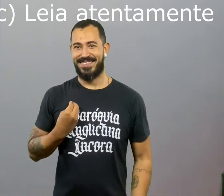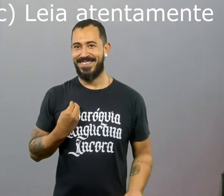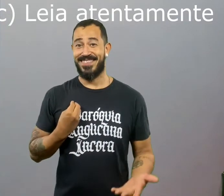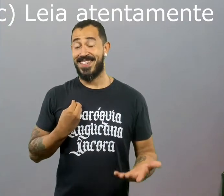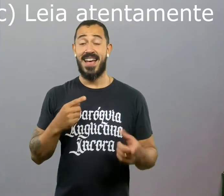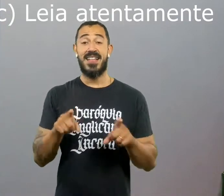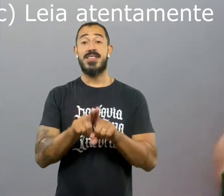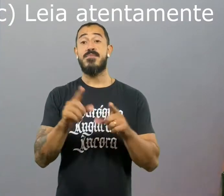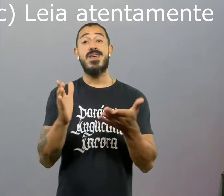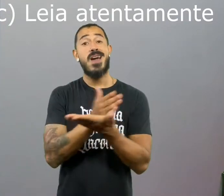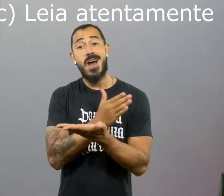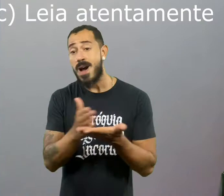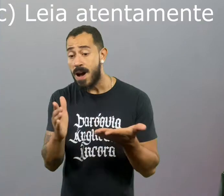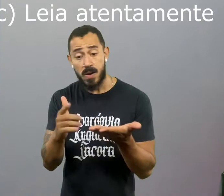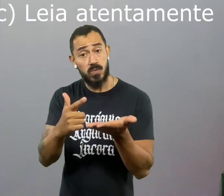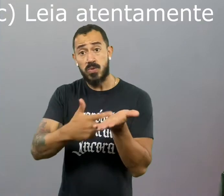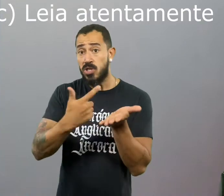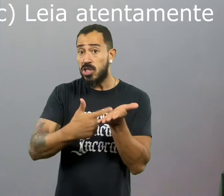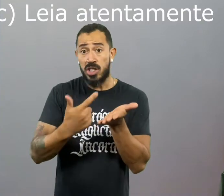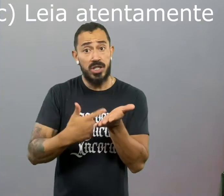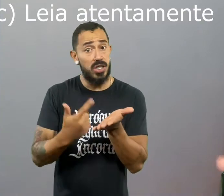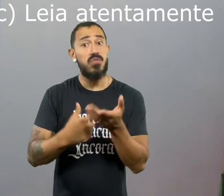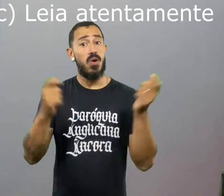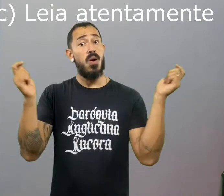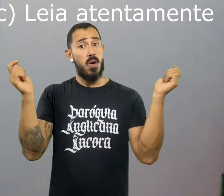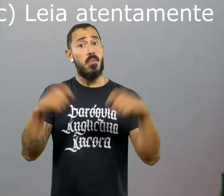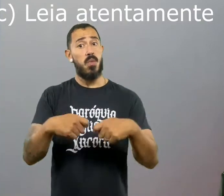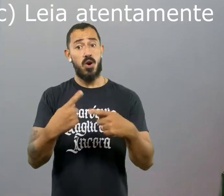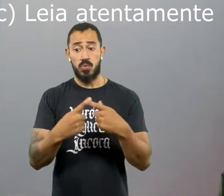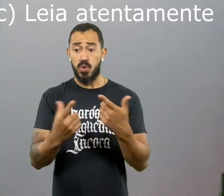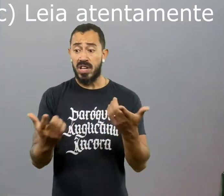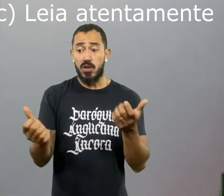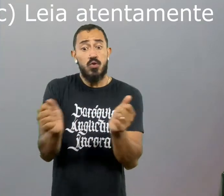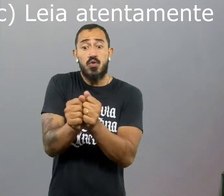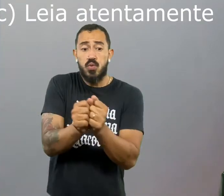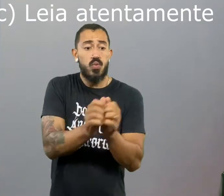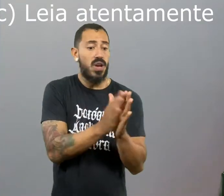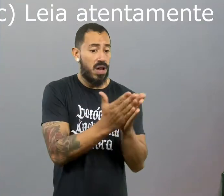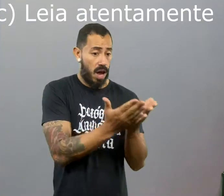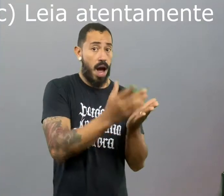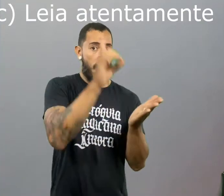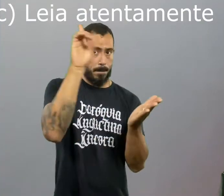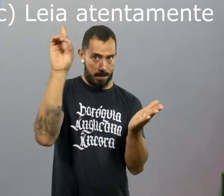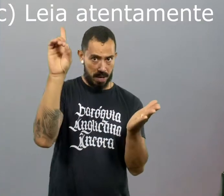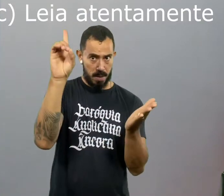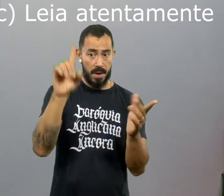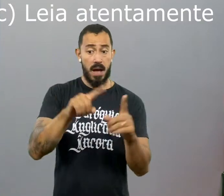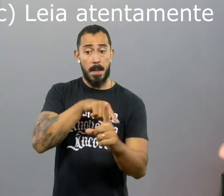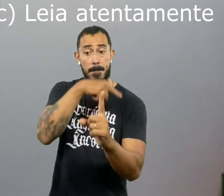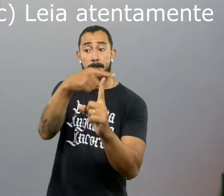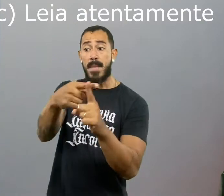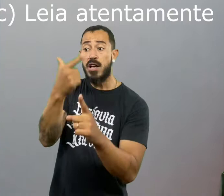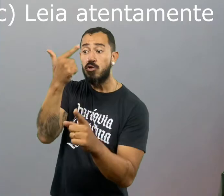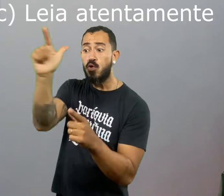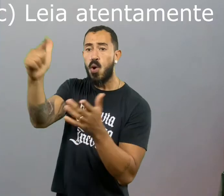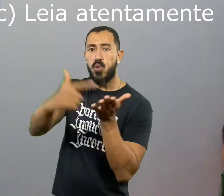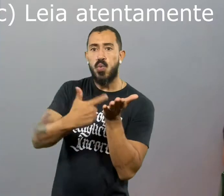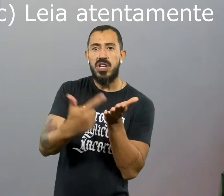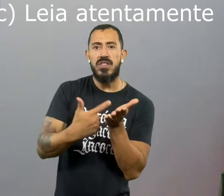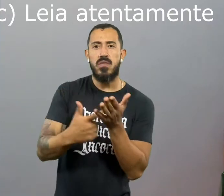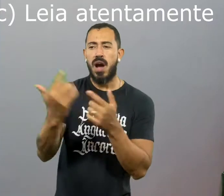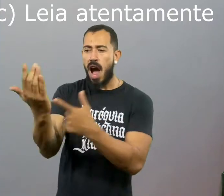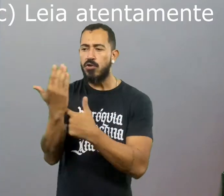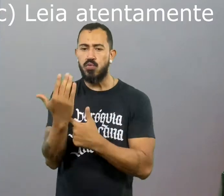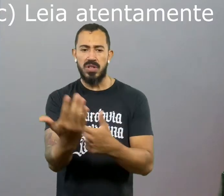Mas também tem outros livros que você pode ler, aluno da Bíblia, que vão fazer uma litro na casada, né? Você lê a Bíblia com outros livros que vão te